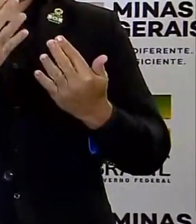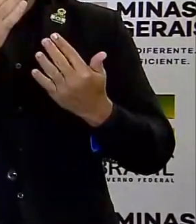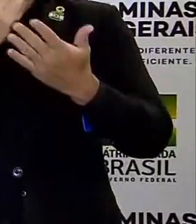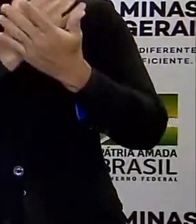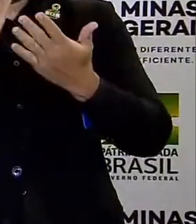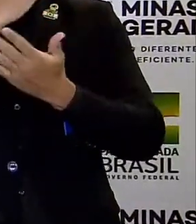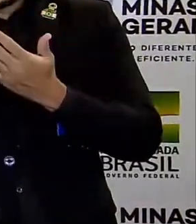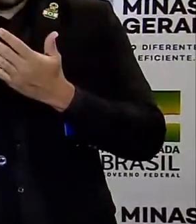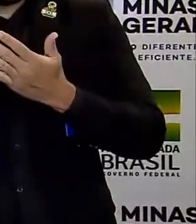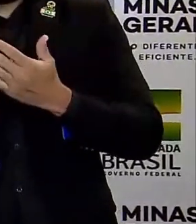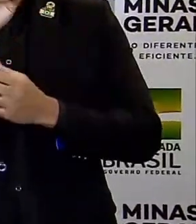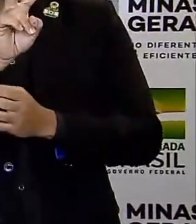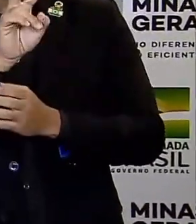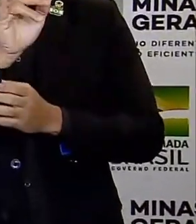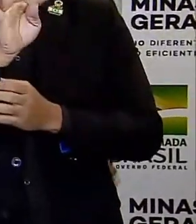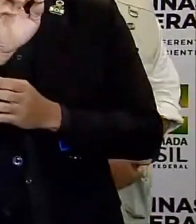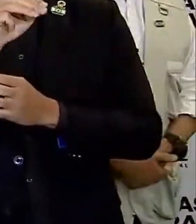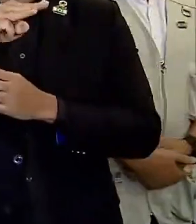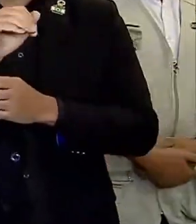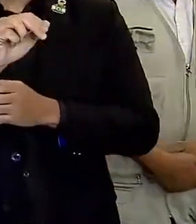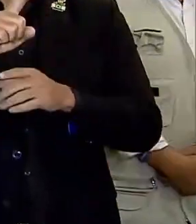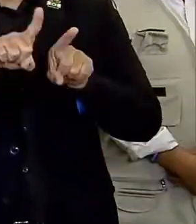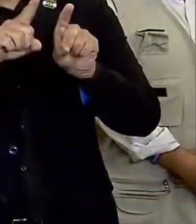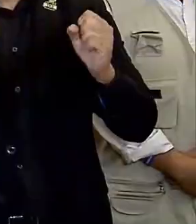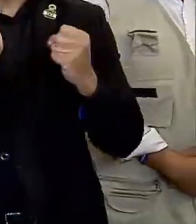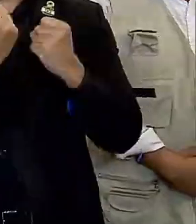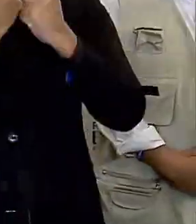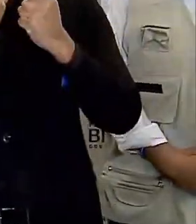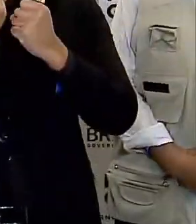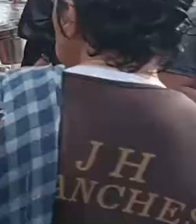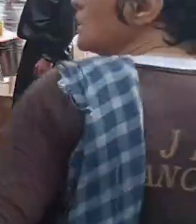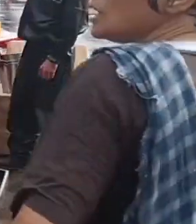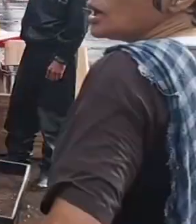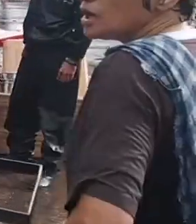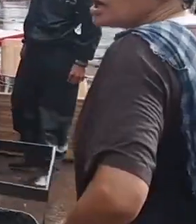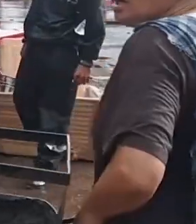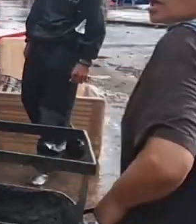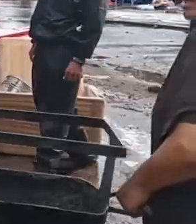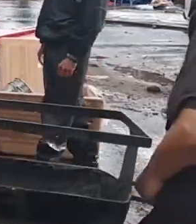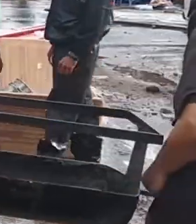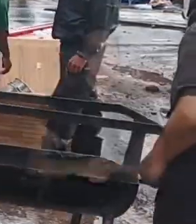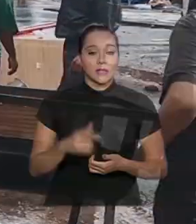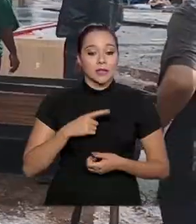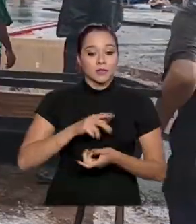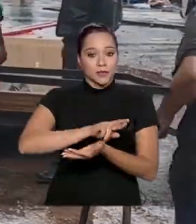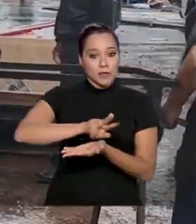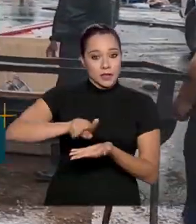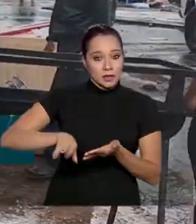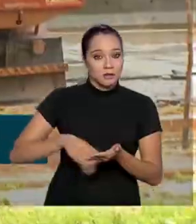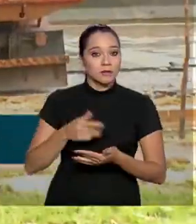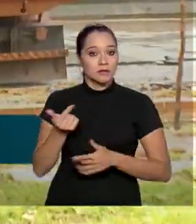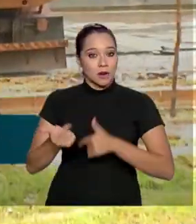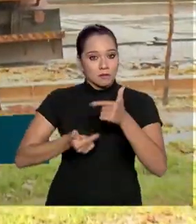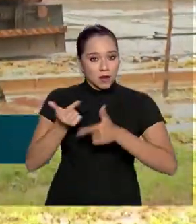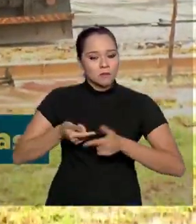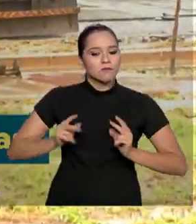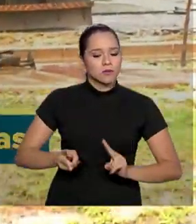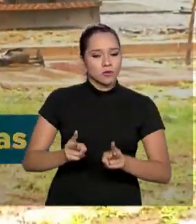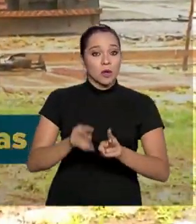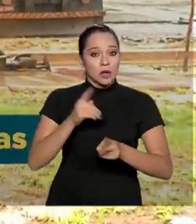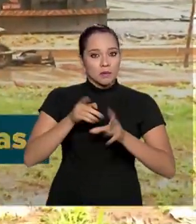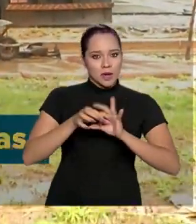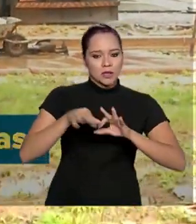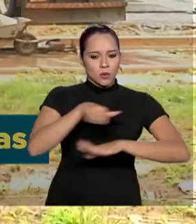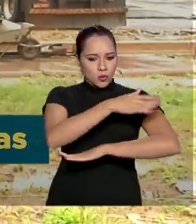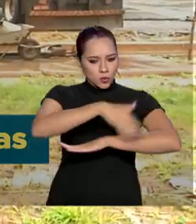do sofrimento do povo aqui de Minas Gerais. Há ainda várias ações em andamento, como a liberação de